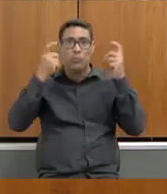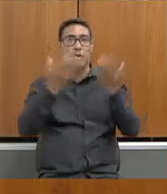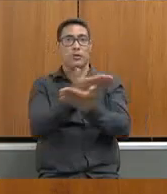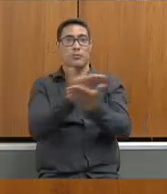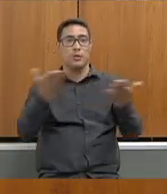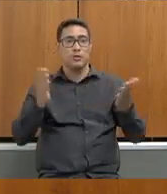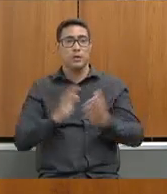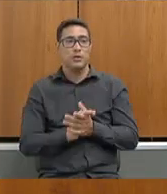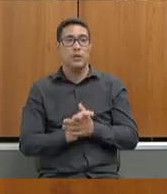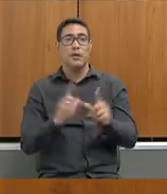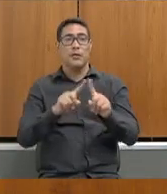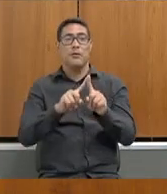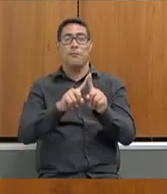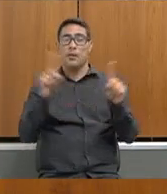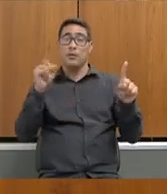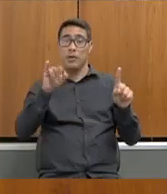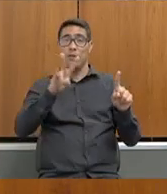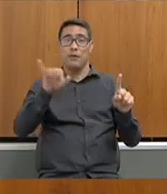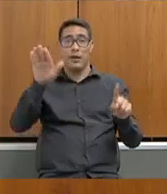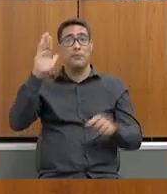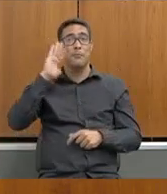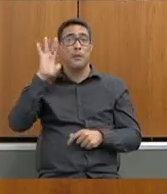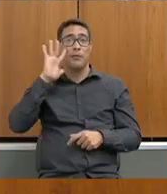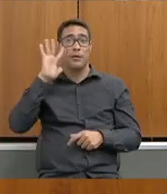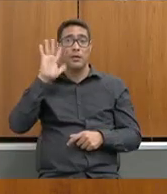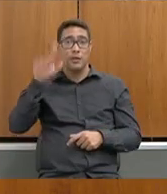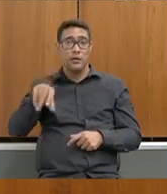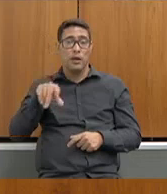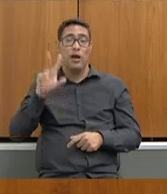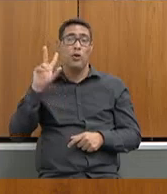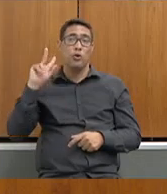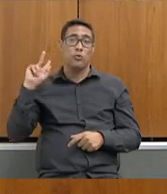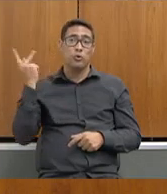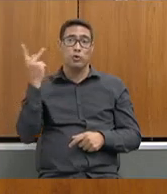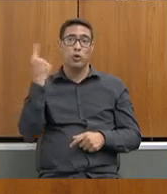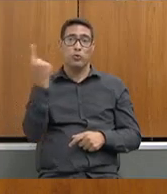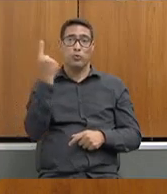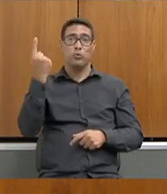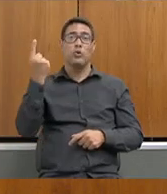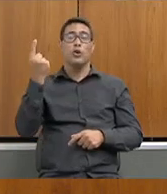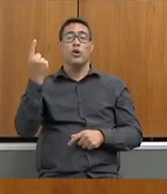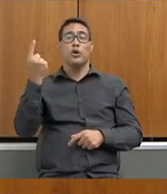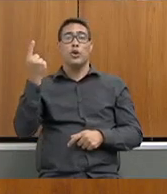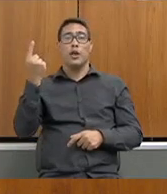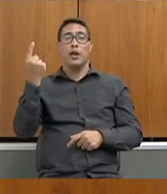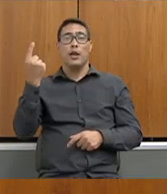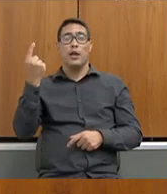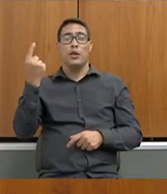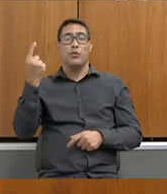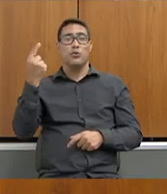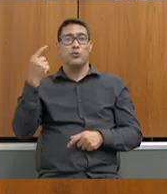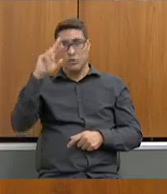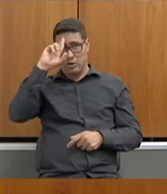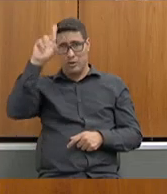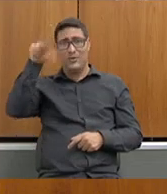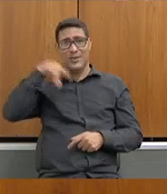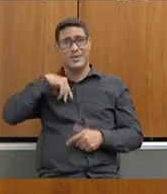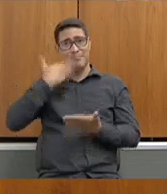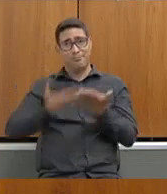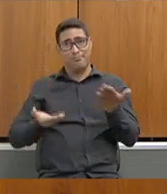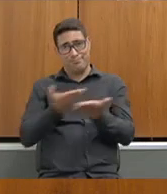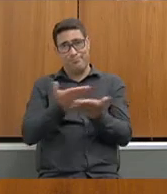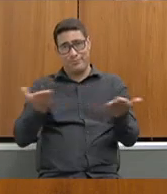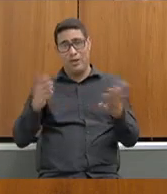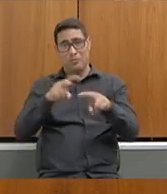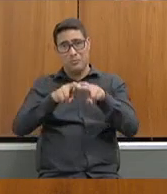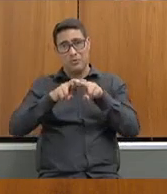mesmo porque, se a gente for pensar, o histórico do diretor que nós perdemos pode ter relacionado